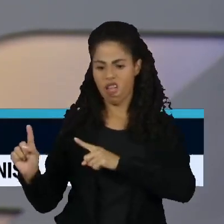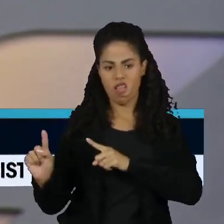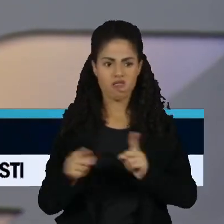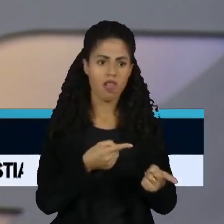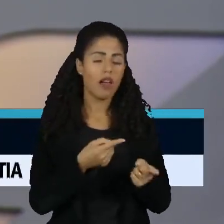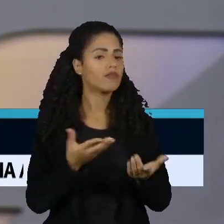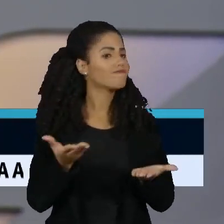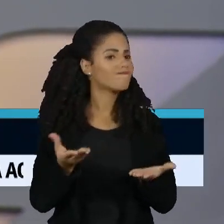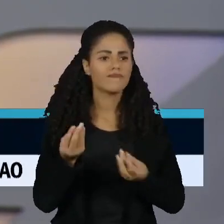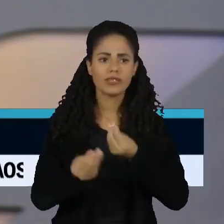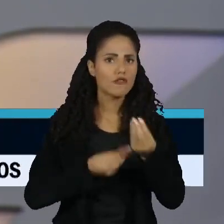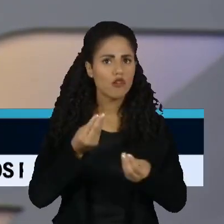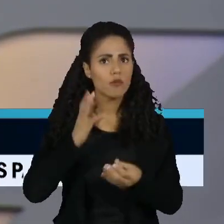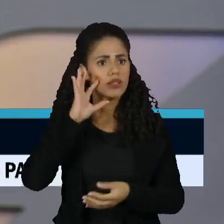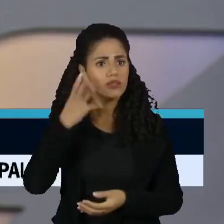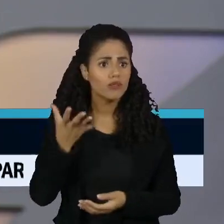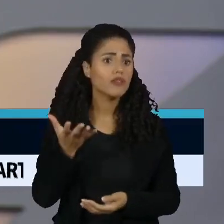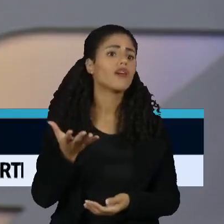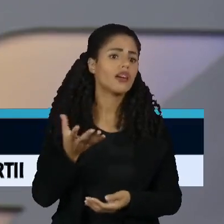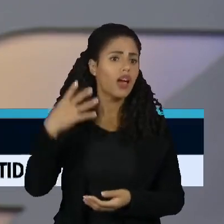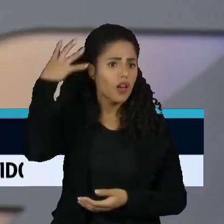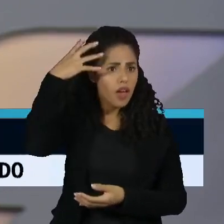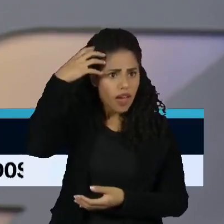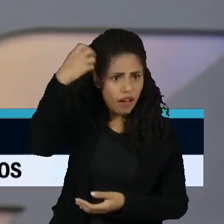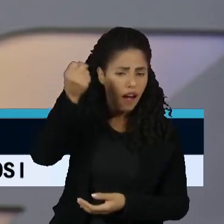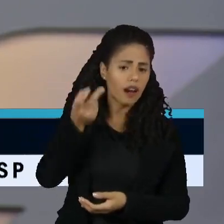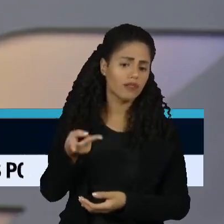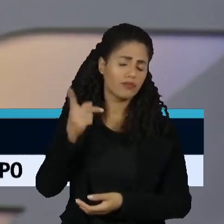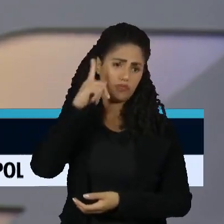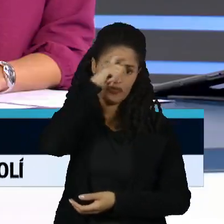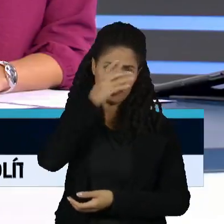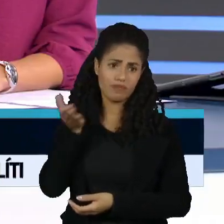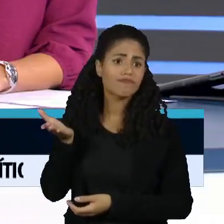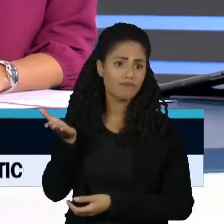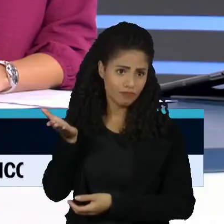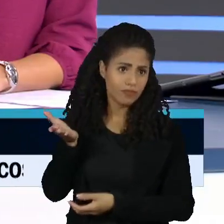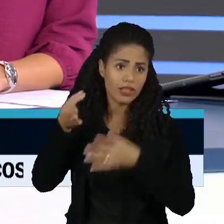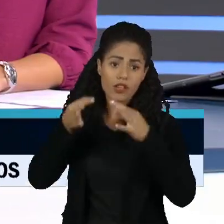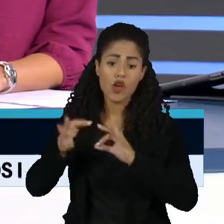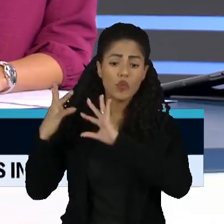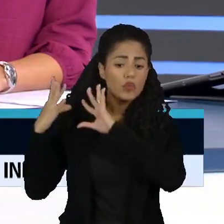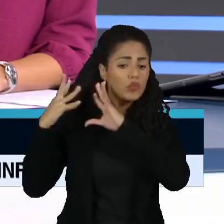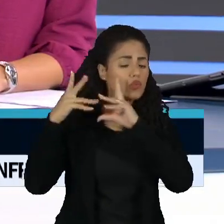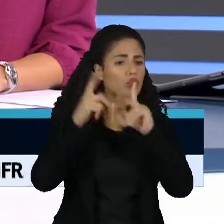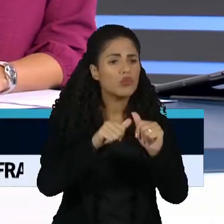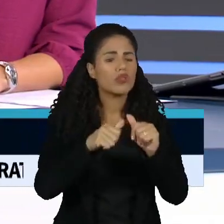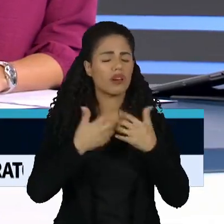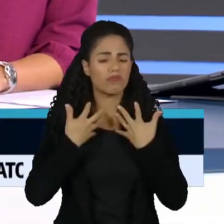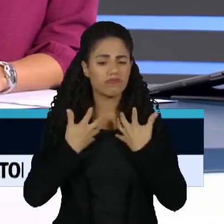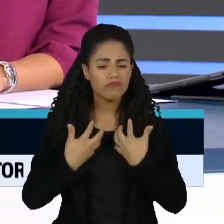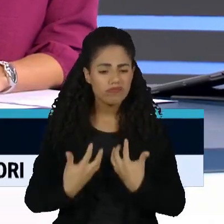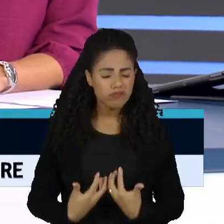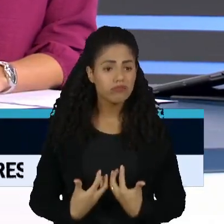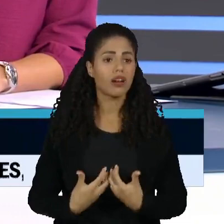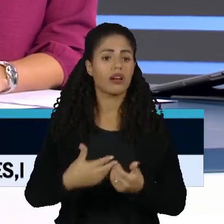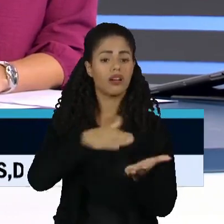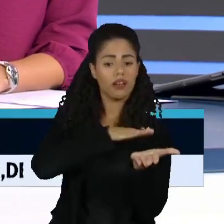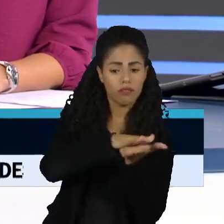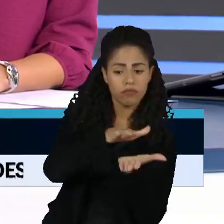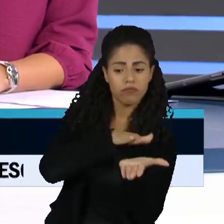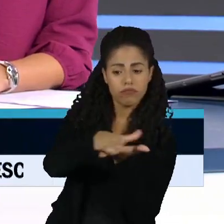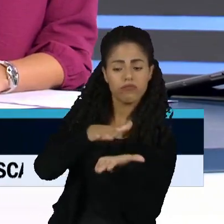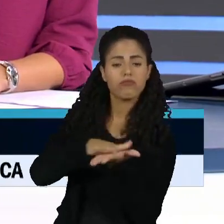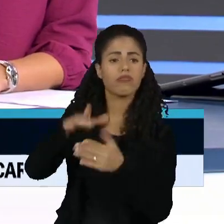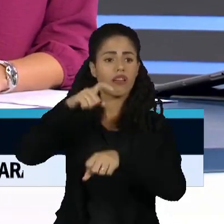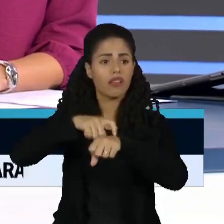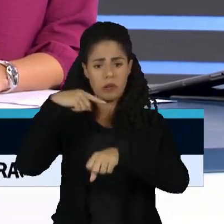tentar superar isso. No final, acabou que o Ricardo Salles saiu desmoralizado. É todo um cansaço, uma despesa pública em termos de